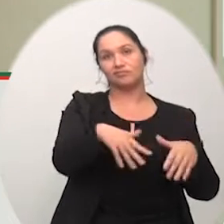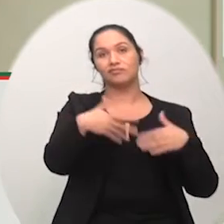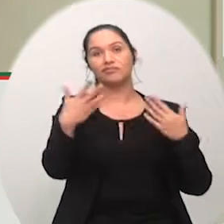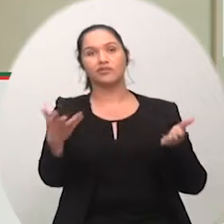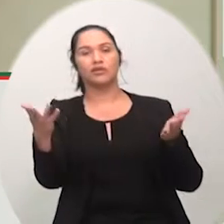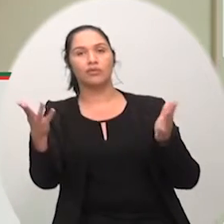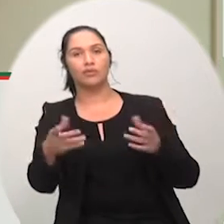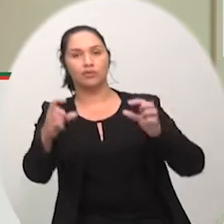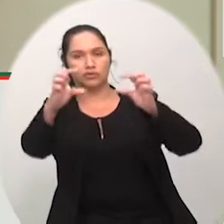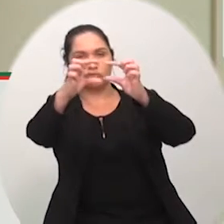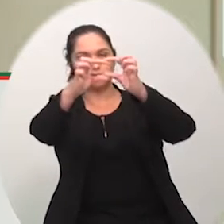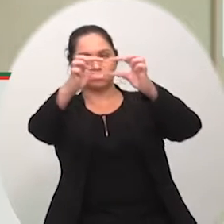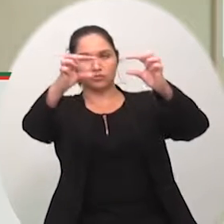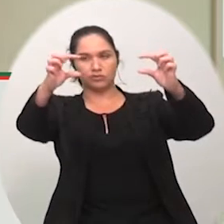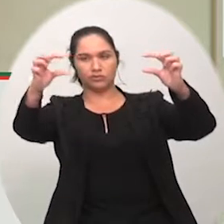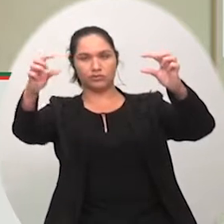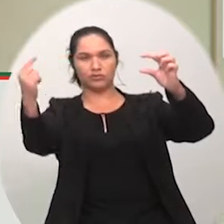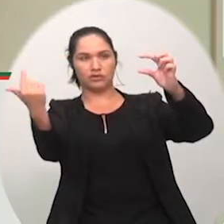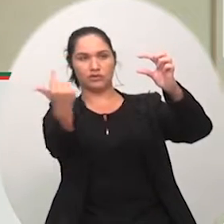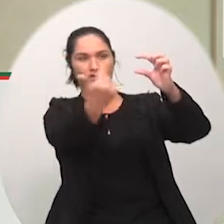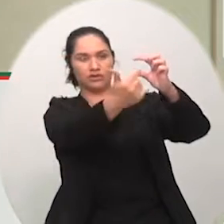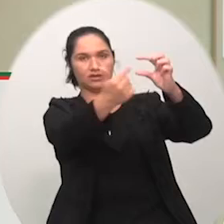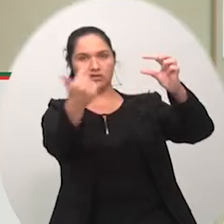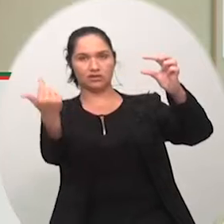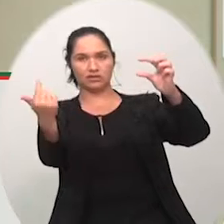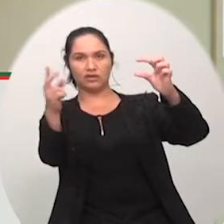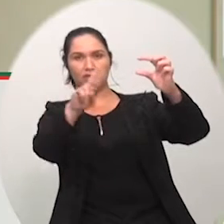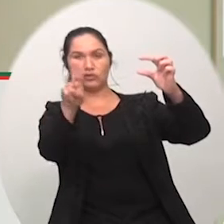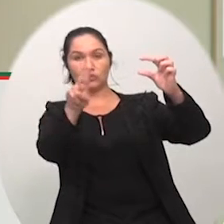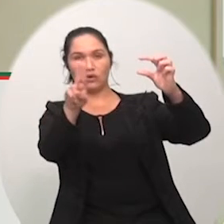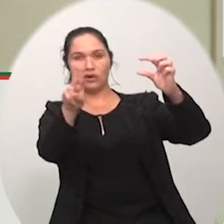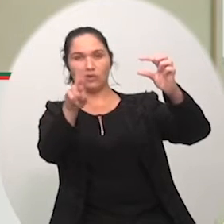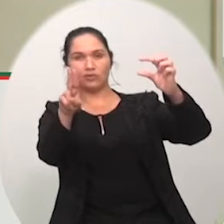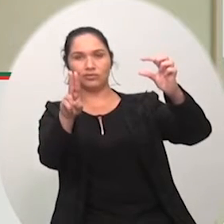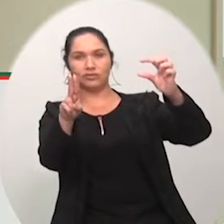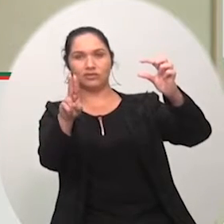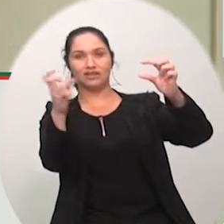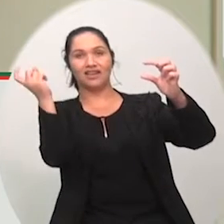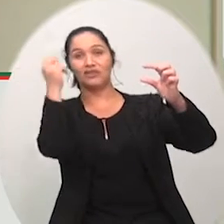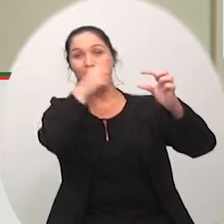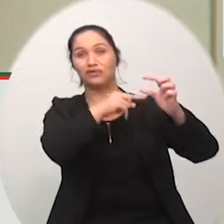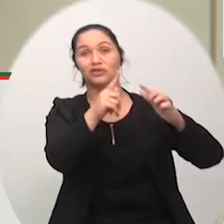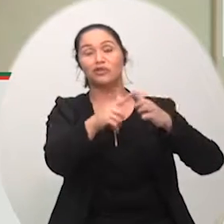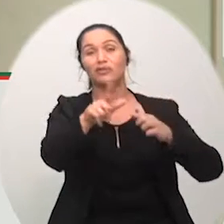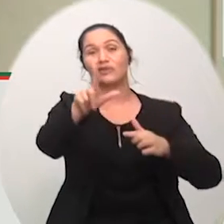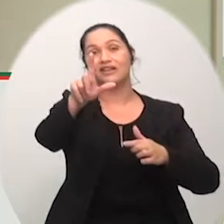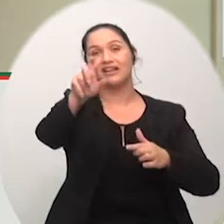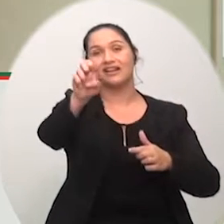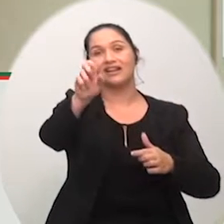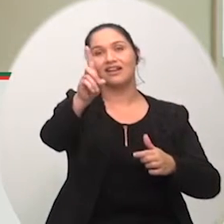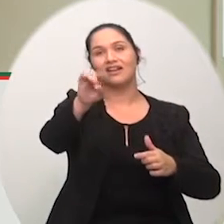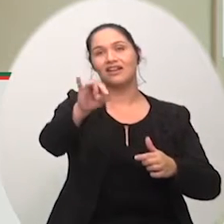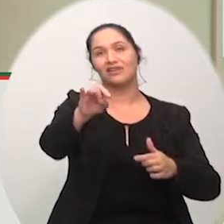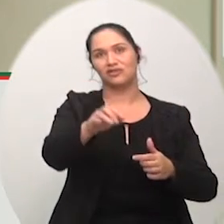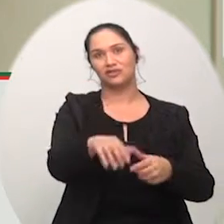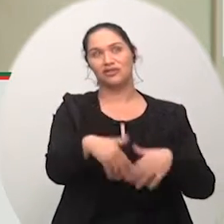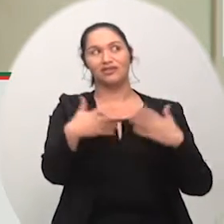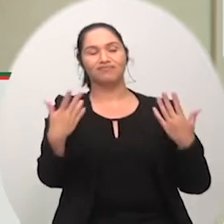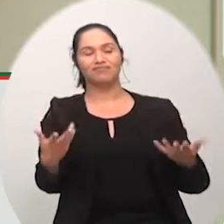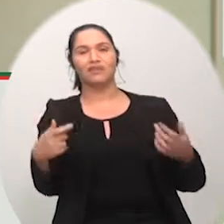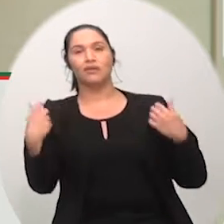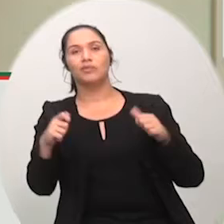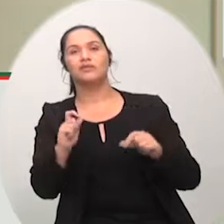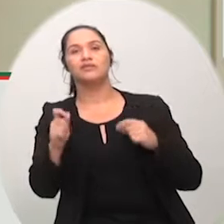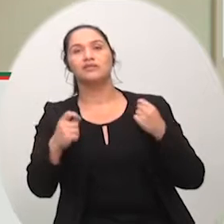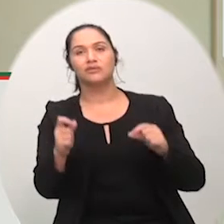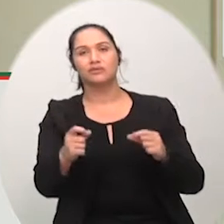aquilo atrapalha segundo os próprios idosos e aquilo vira um emaranhado de letras ninguém entende os idosos passam